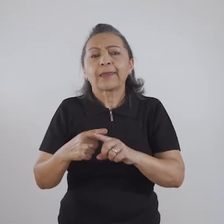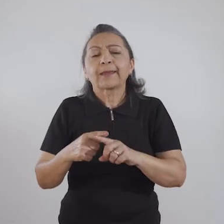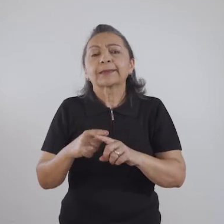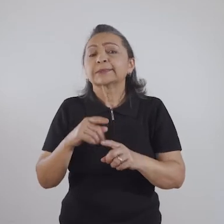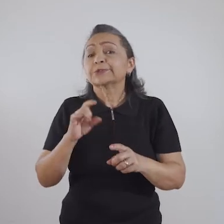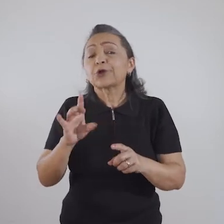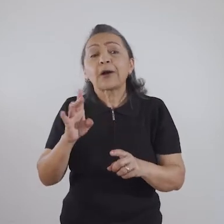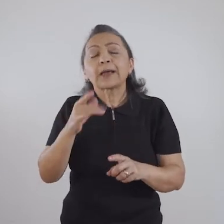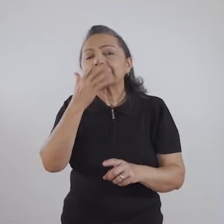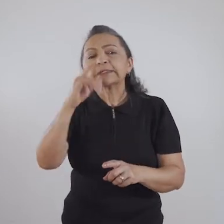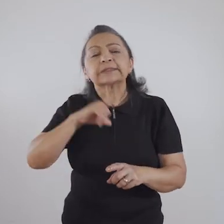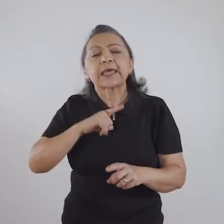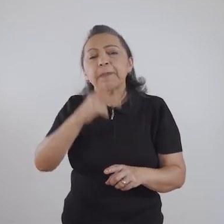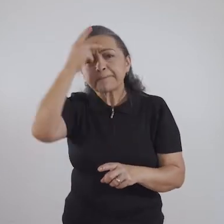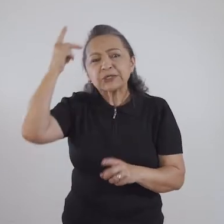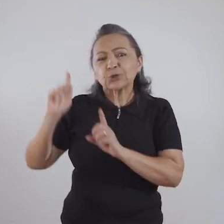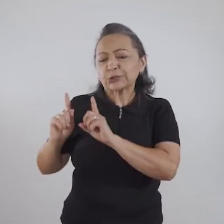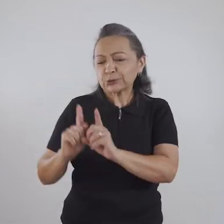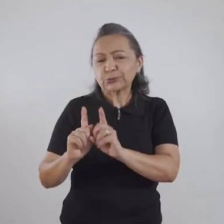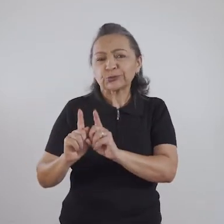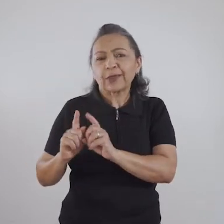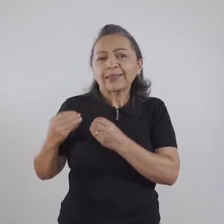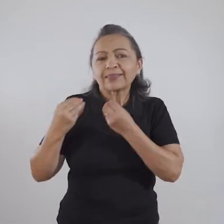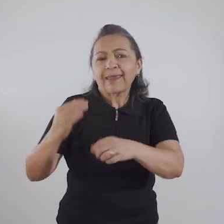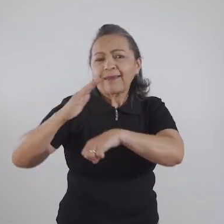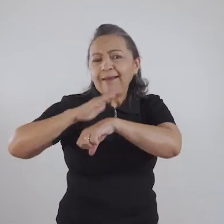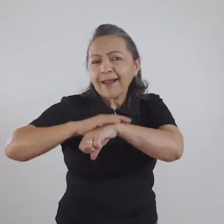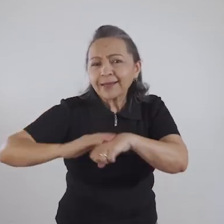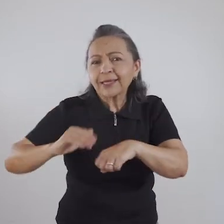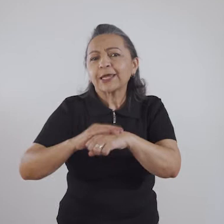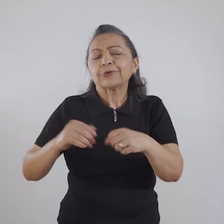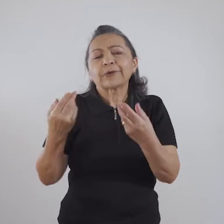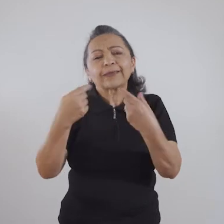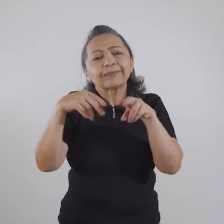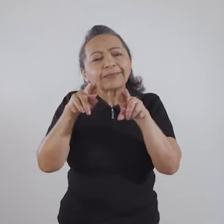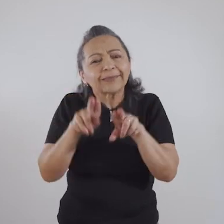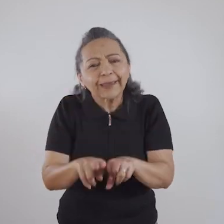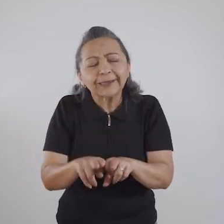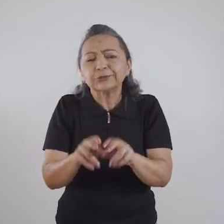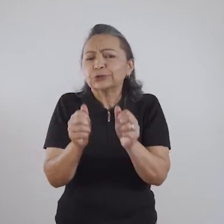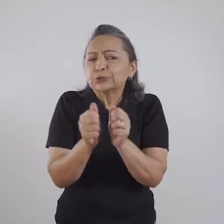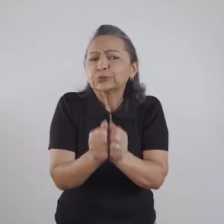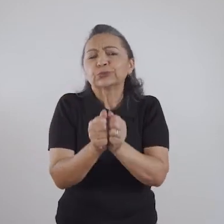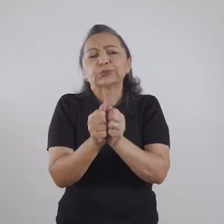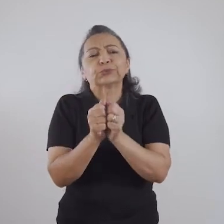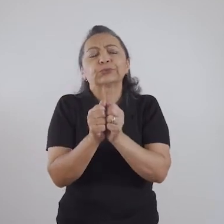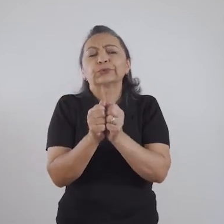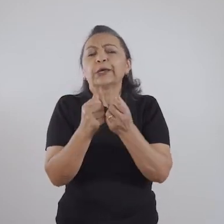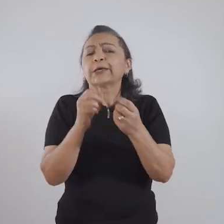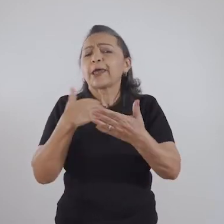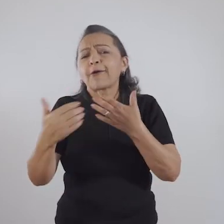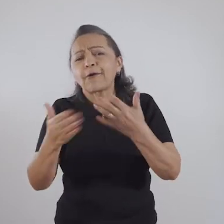Muitas vezes, o simples fato de você ter alguém que te acaricie, que date com você,